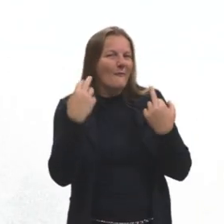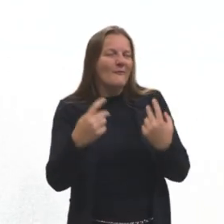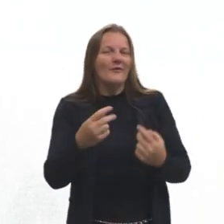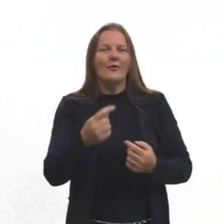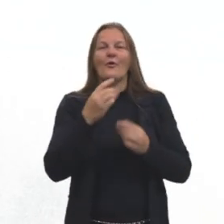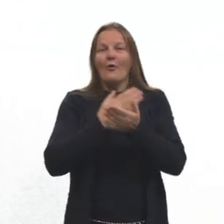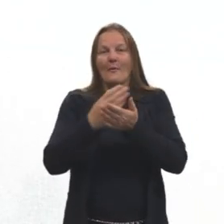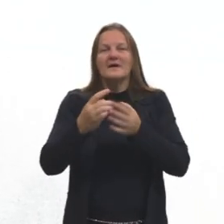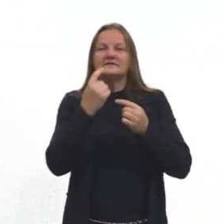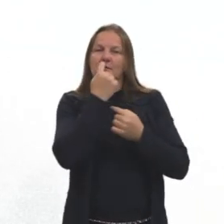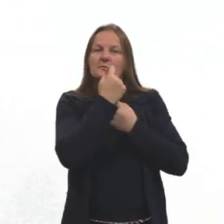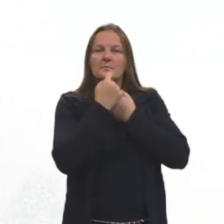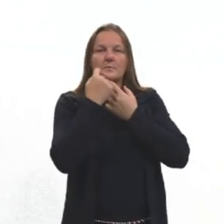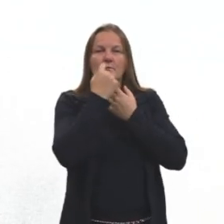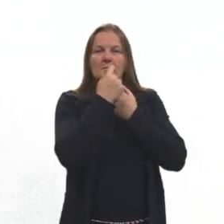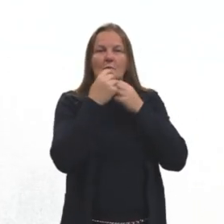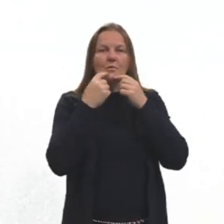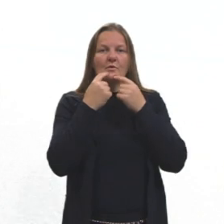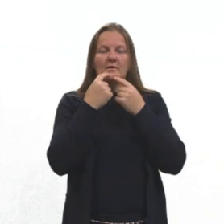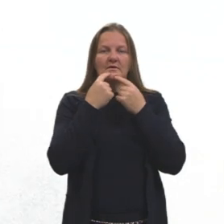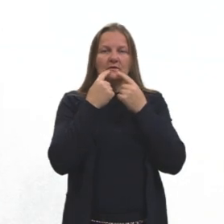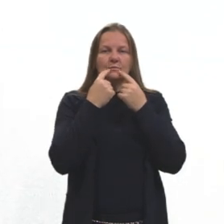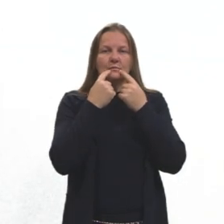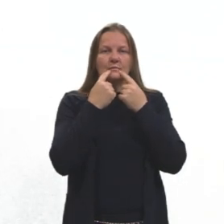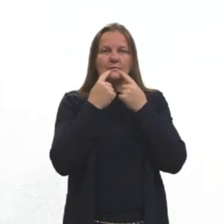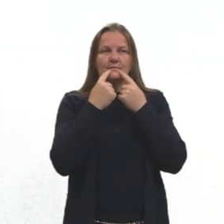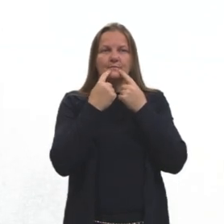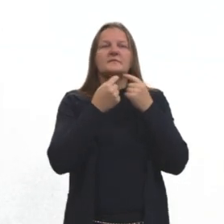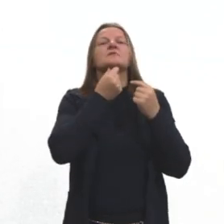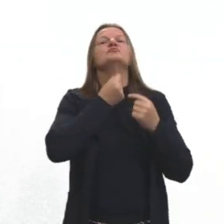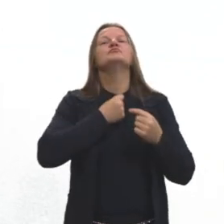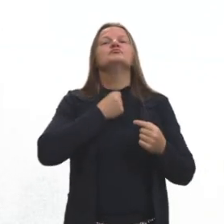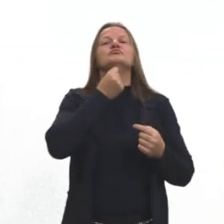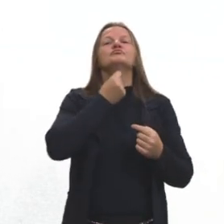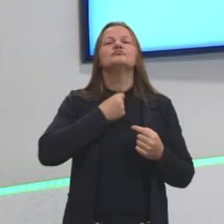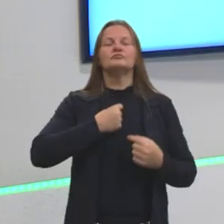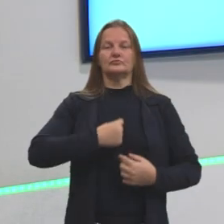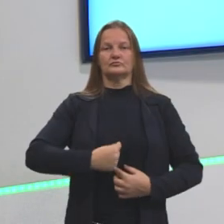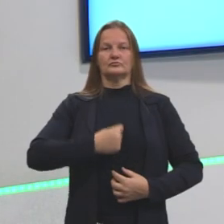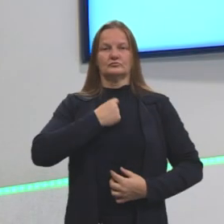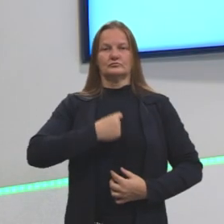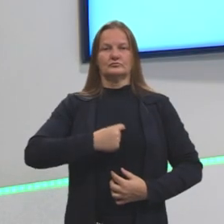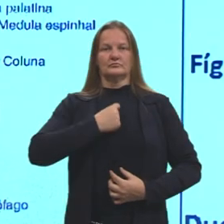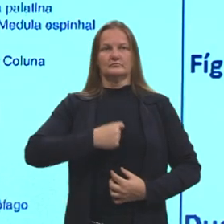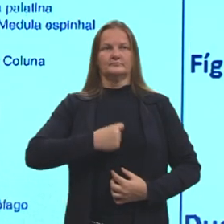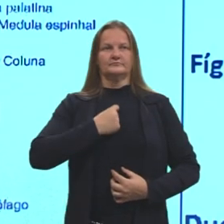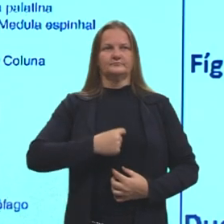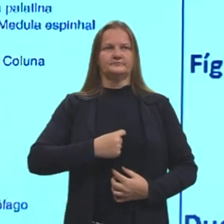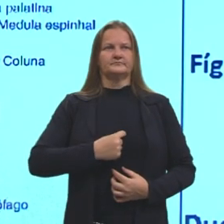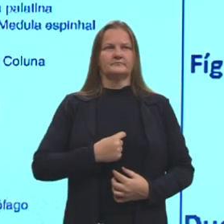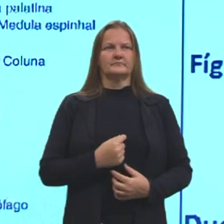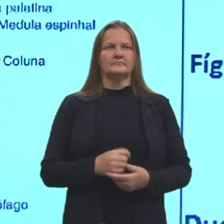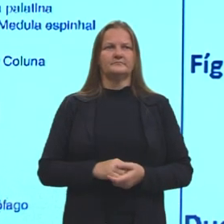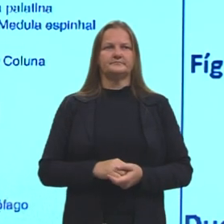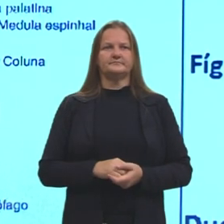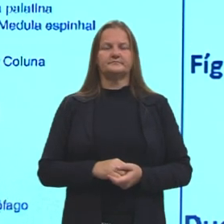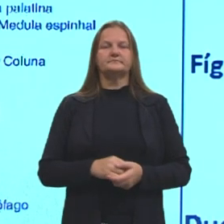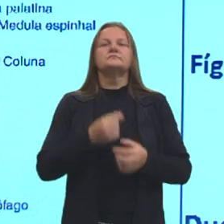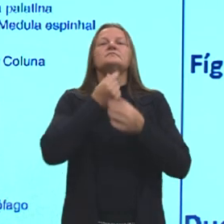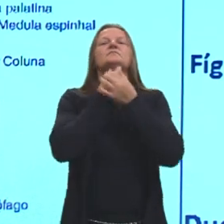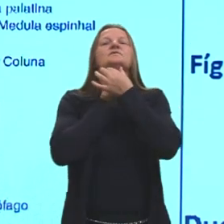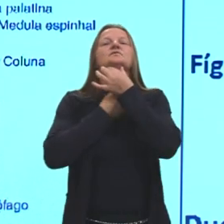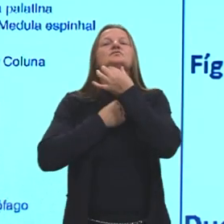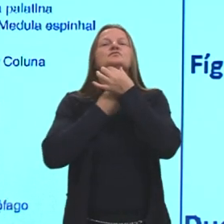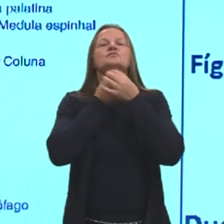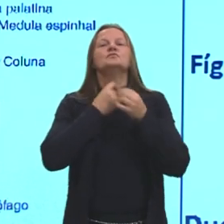boca, claro, né? Tem a cavidade bucal, a faringe, o esôfago. Aqui, ó, nessa parte da garganta,